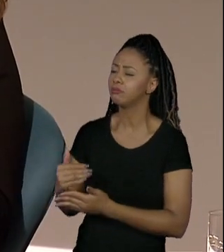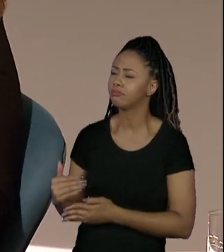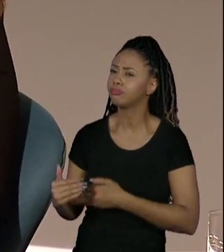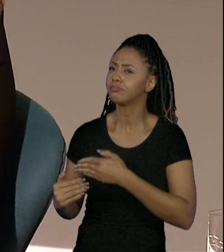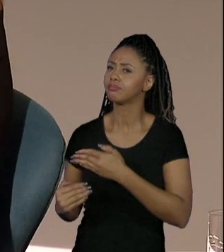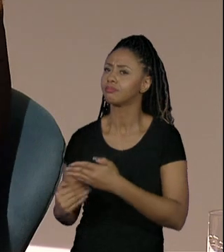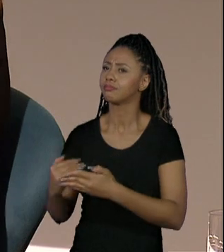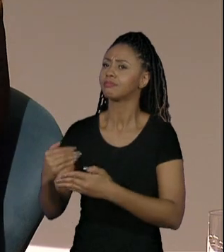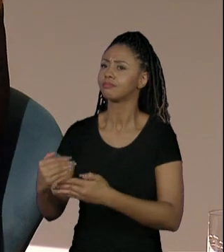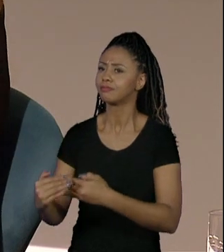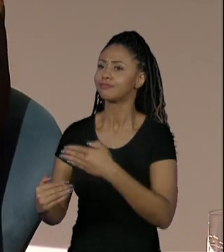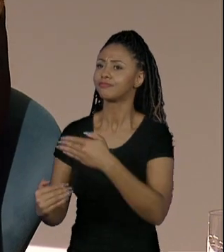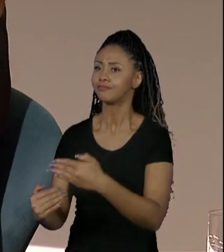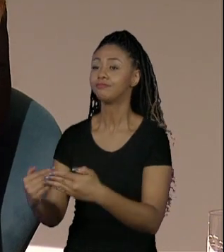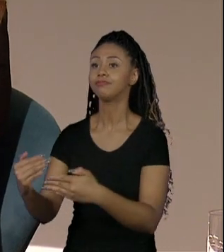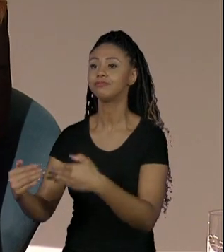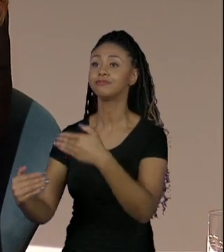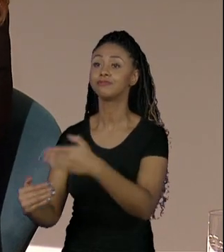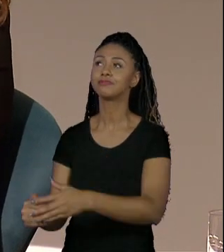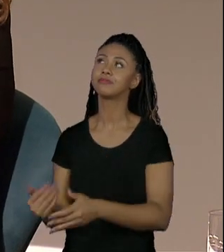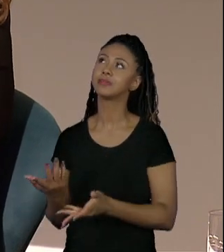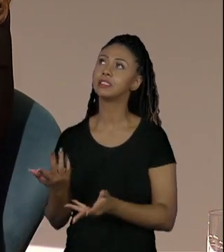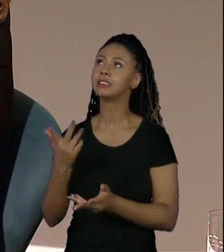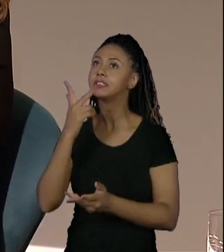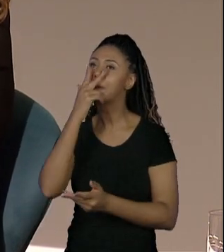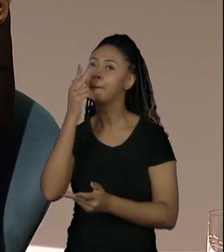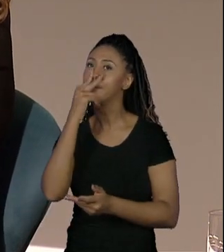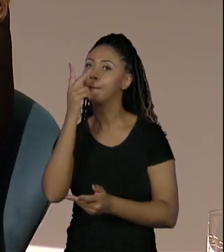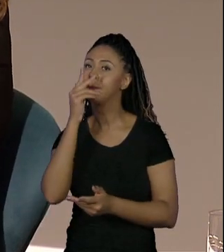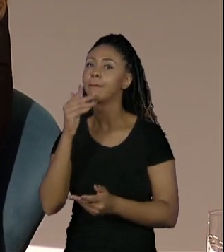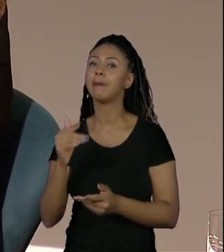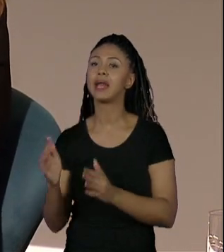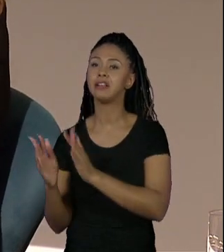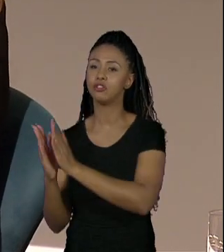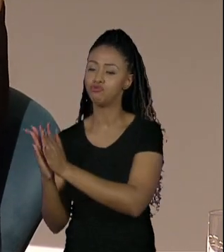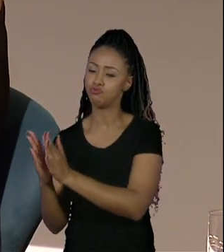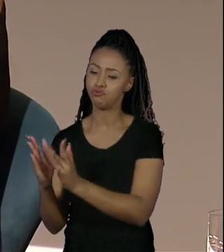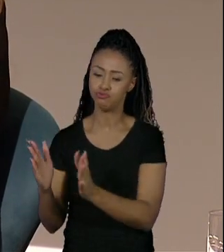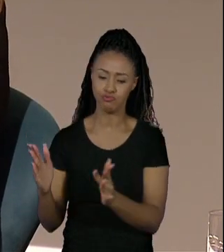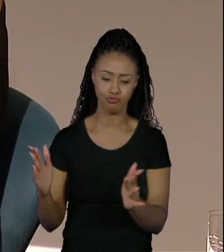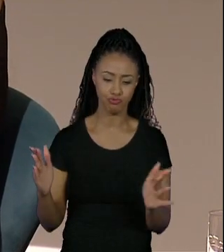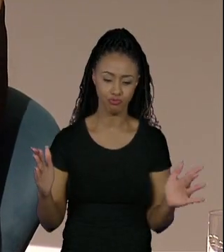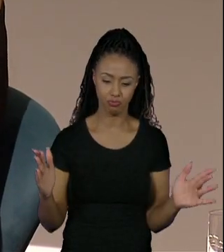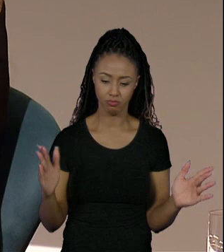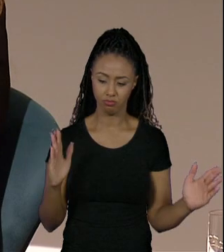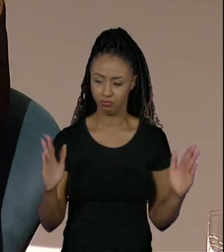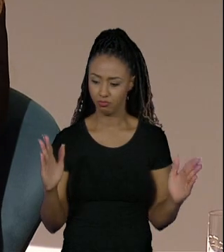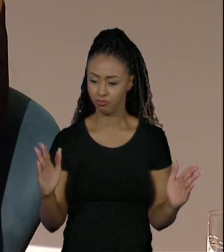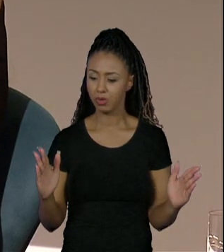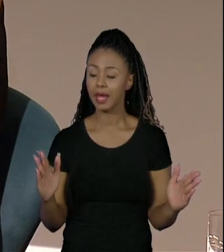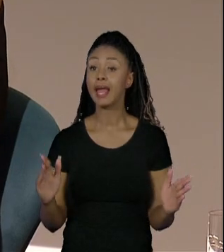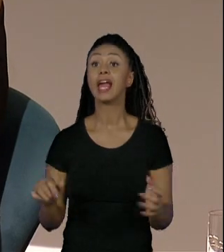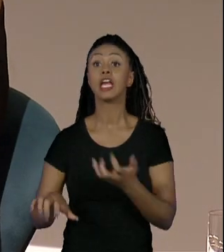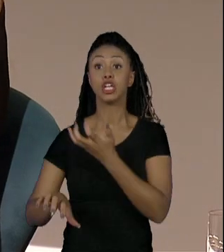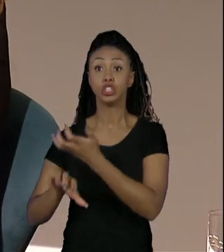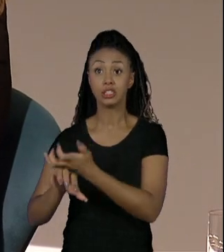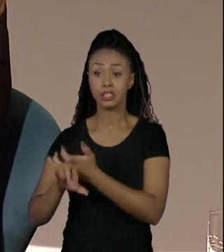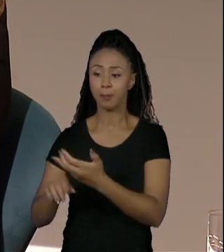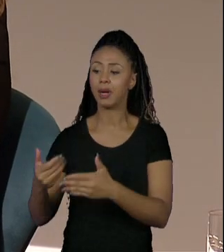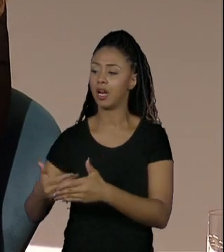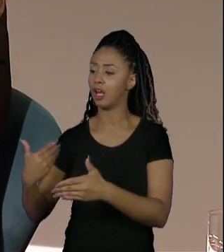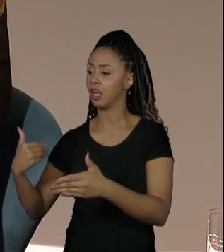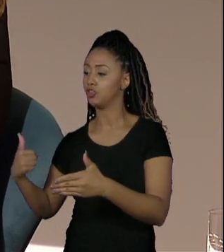está como se fosse num ciclo fechado de algumas disciplinas que ele já cursou, que ele está cursando.